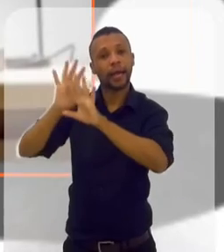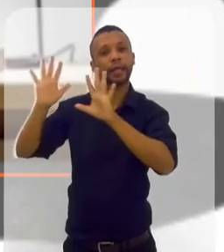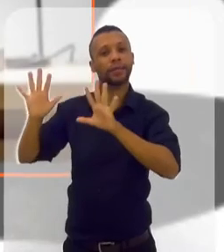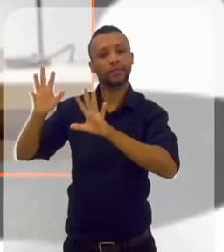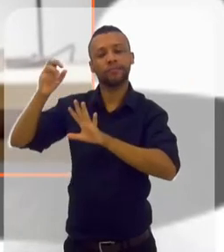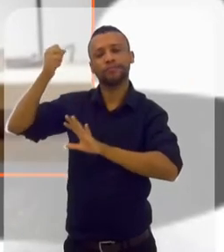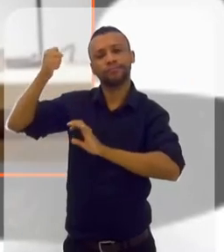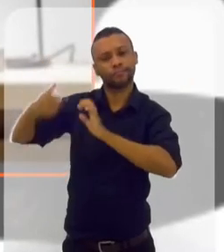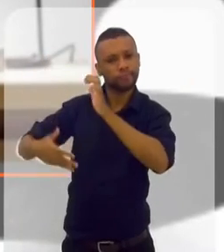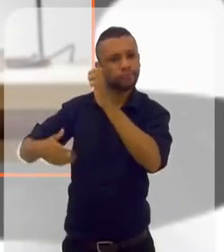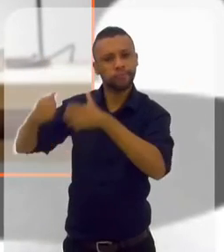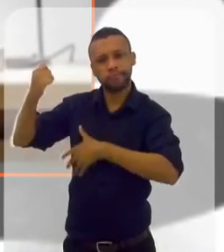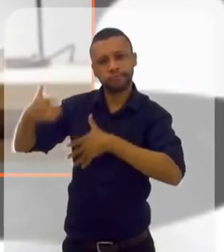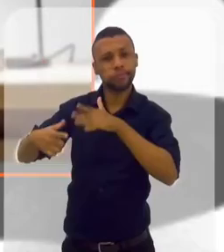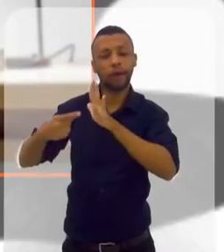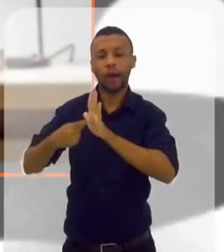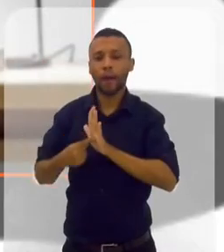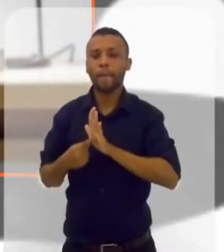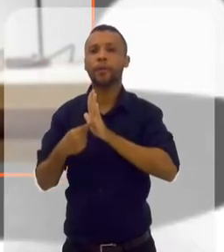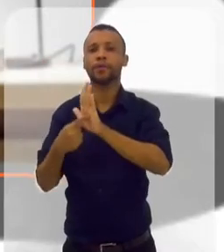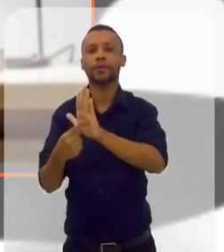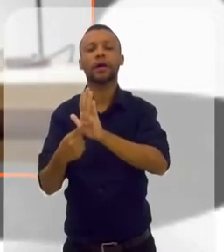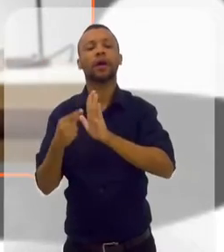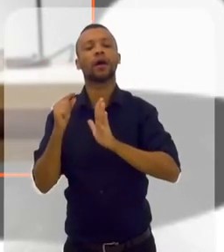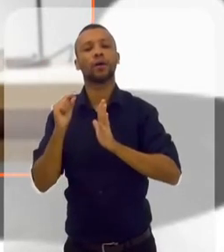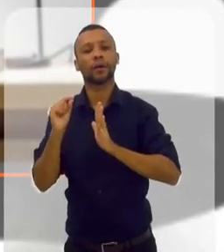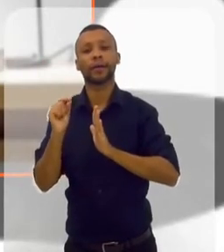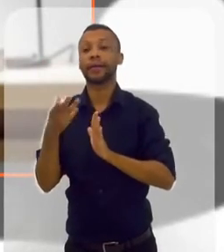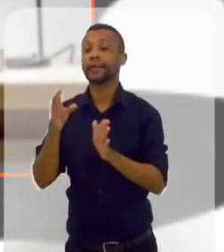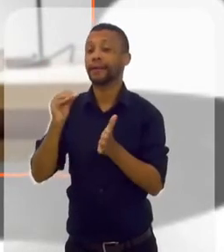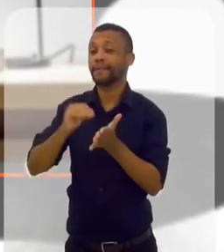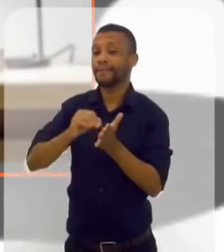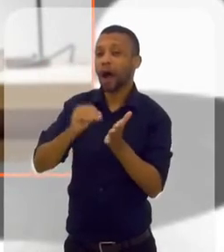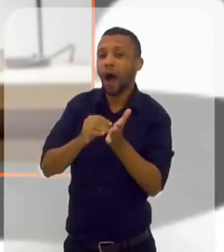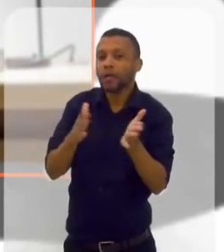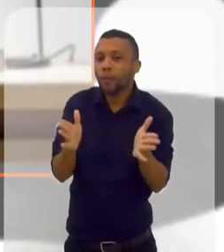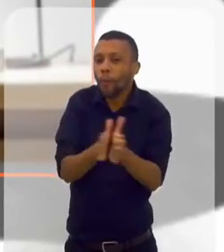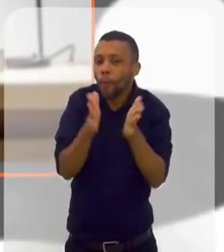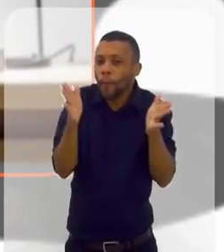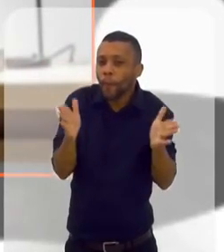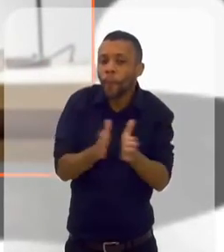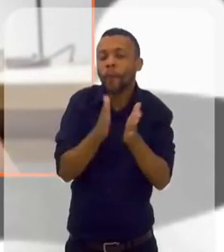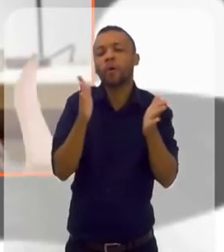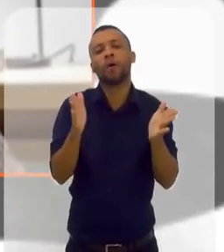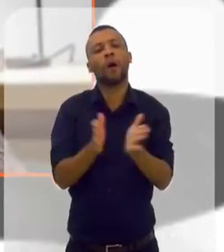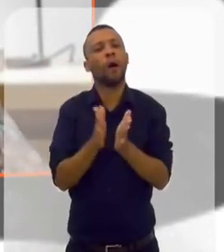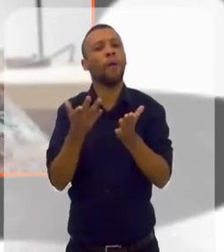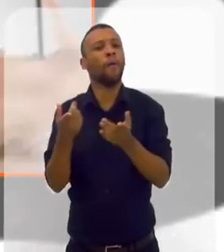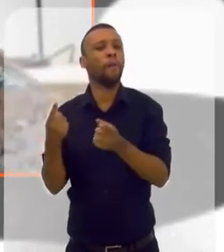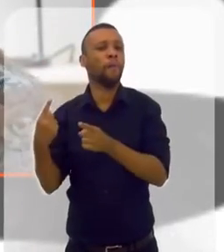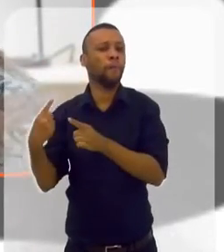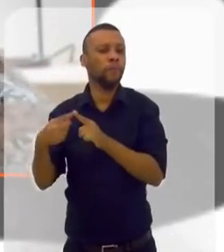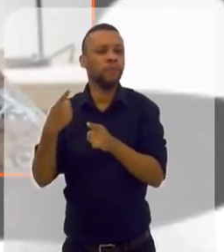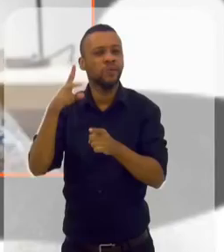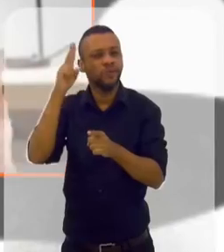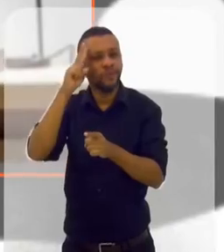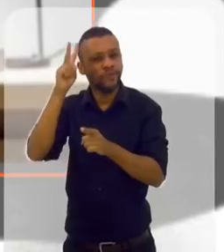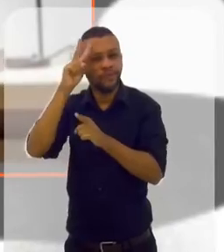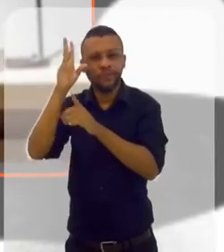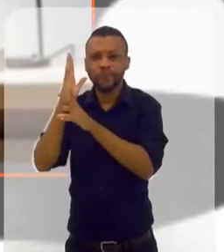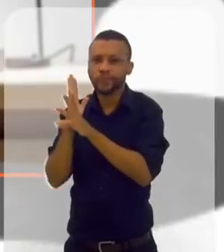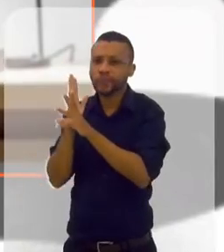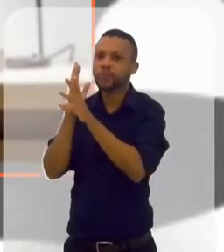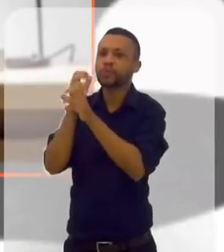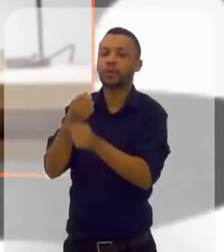de poder se explicar tão bem e mostrar que essa carência foi em função, em decorrência dessas